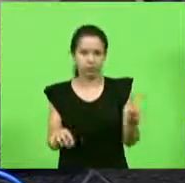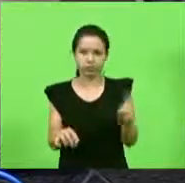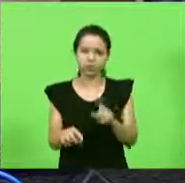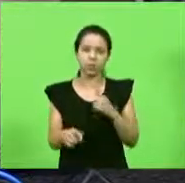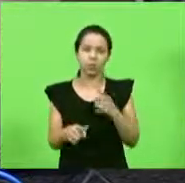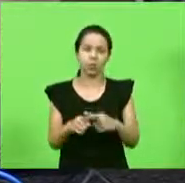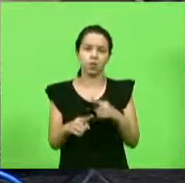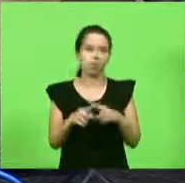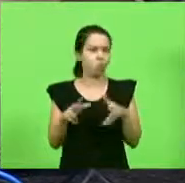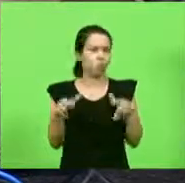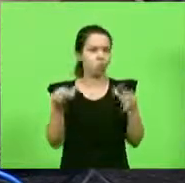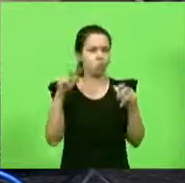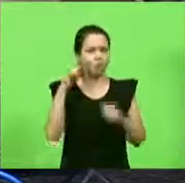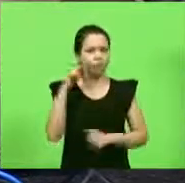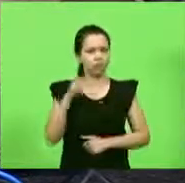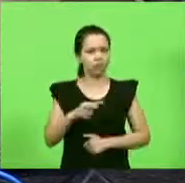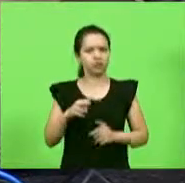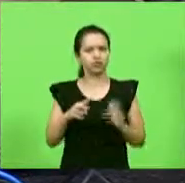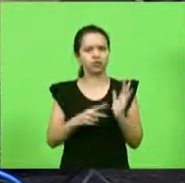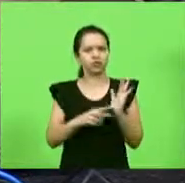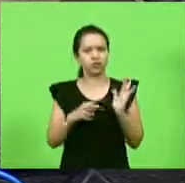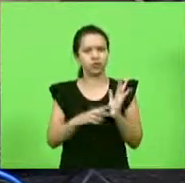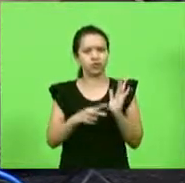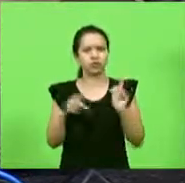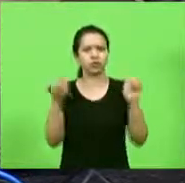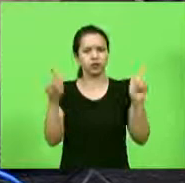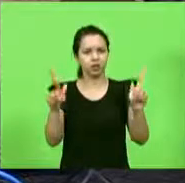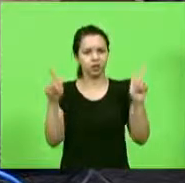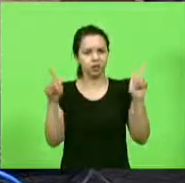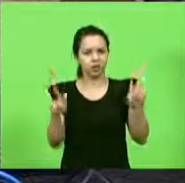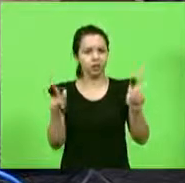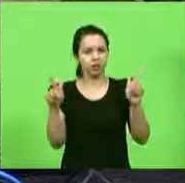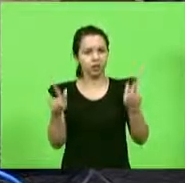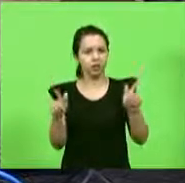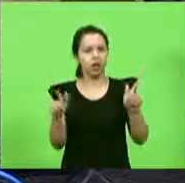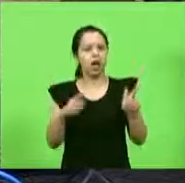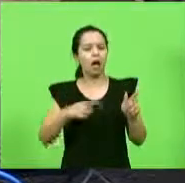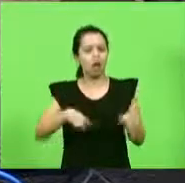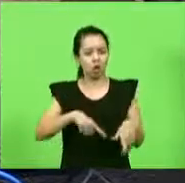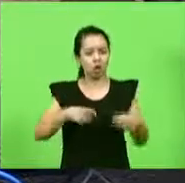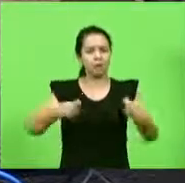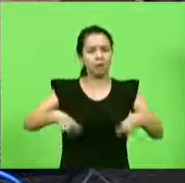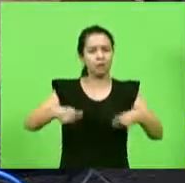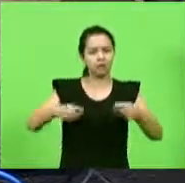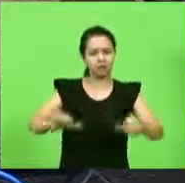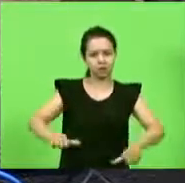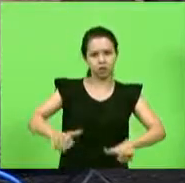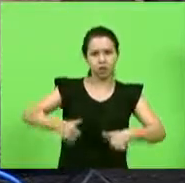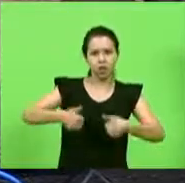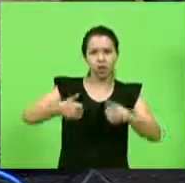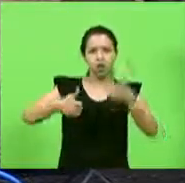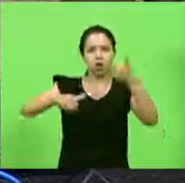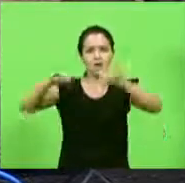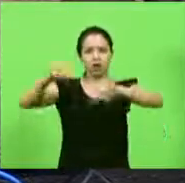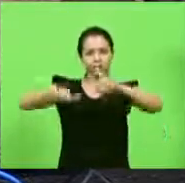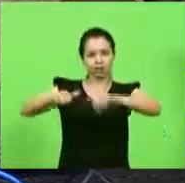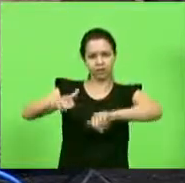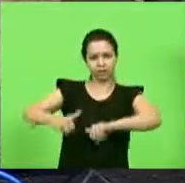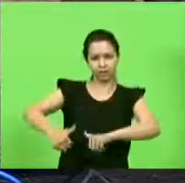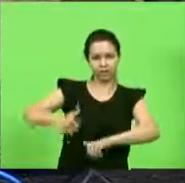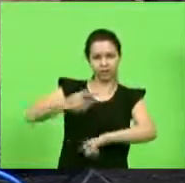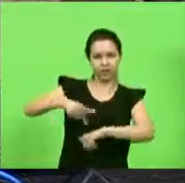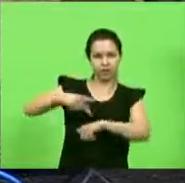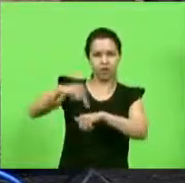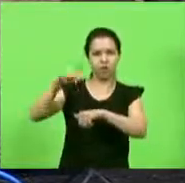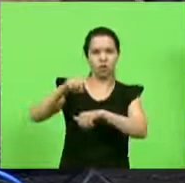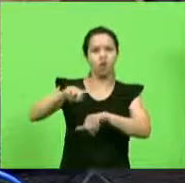vi também o sindicato deflagrando uma greve pelo motivo de que precisamos melhorar nas avaliações internacionais o